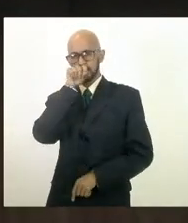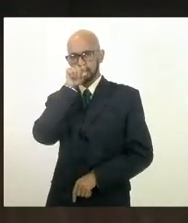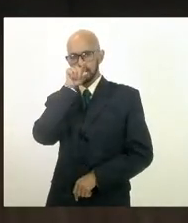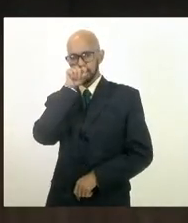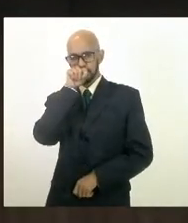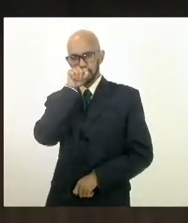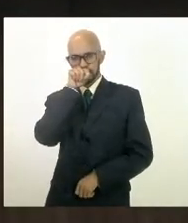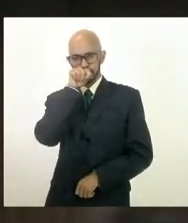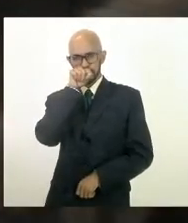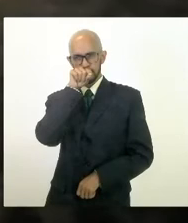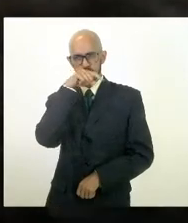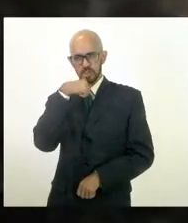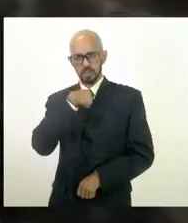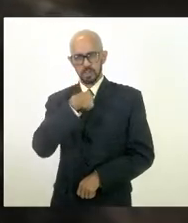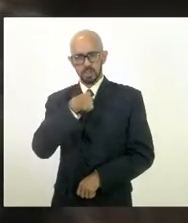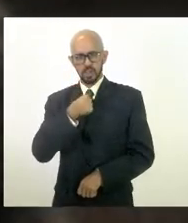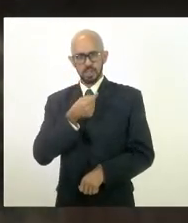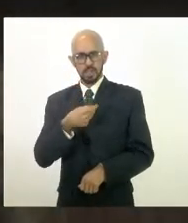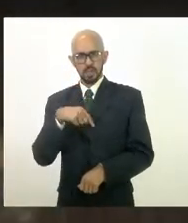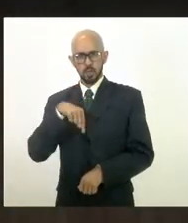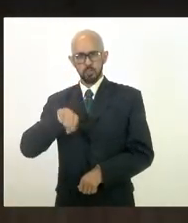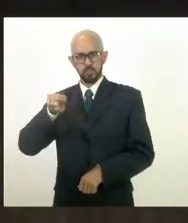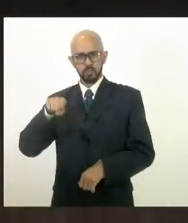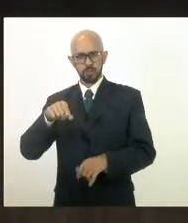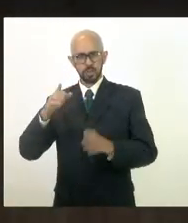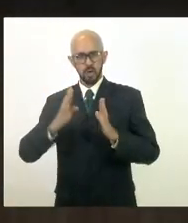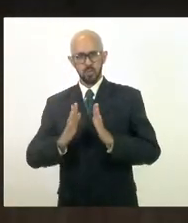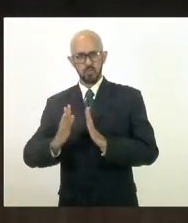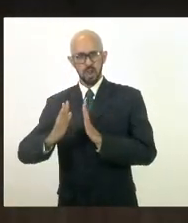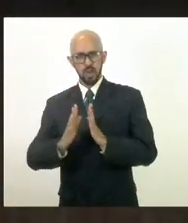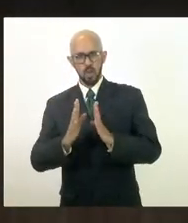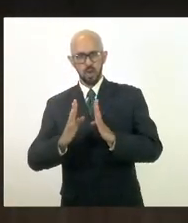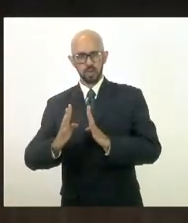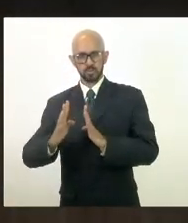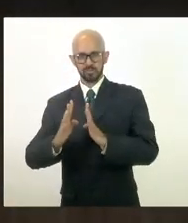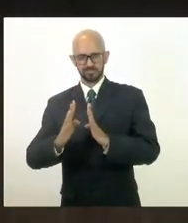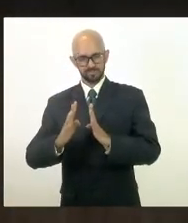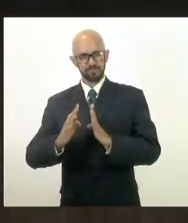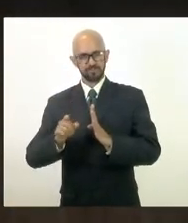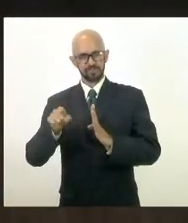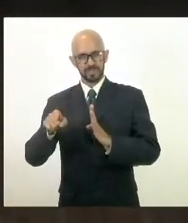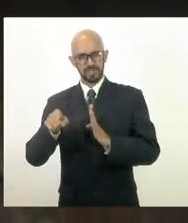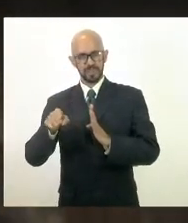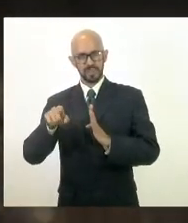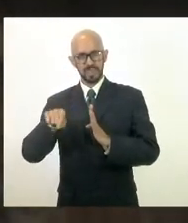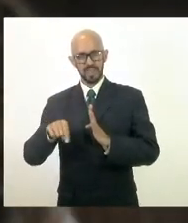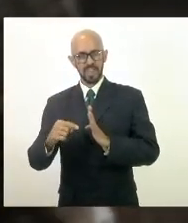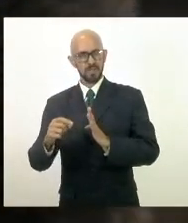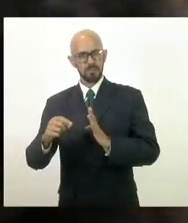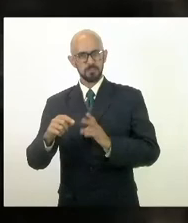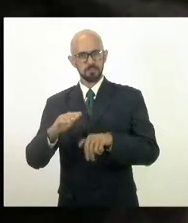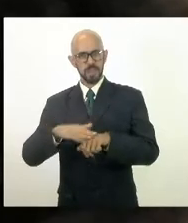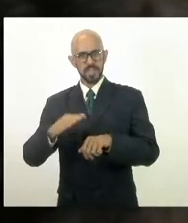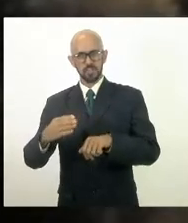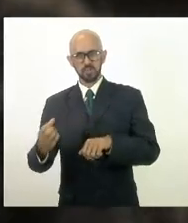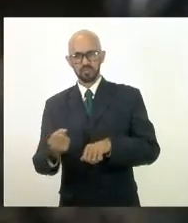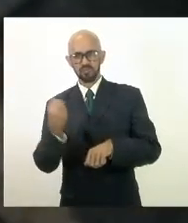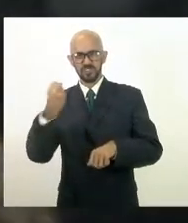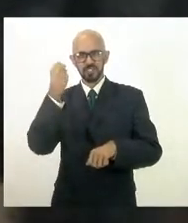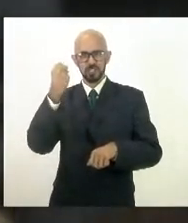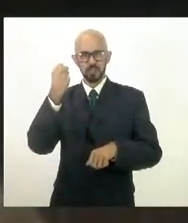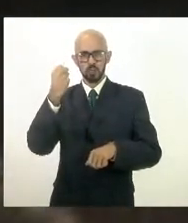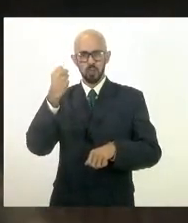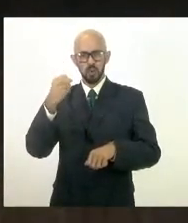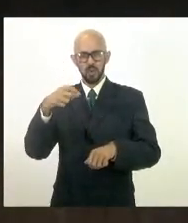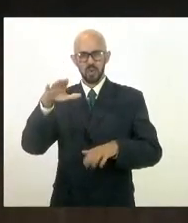eu estive hoje no velório dele e mais um herói que nos deixa deixando